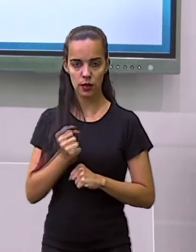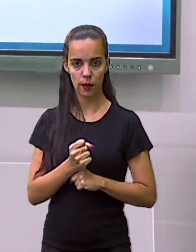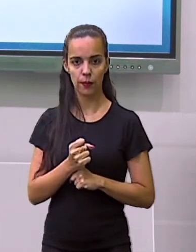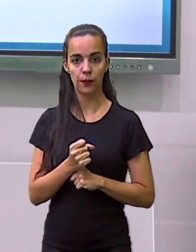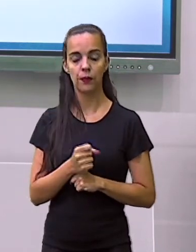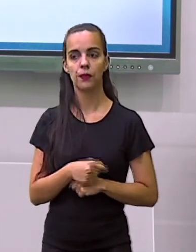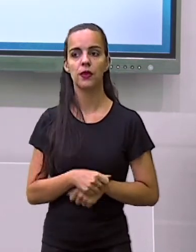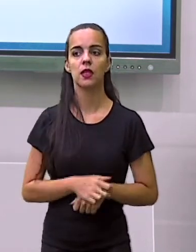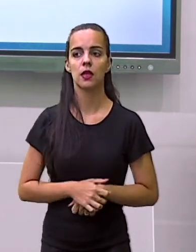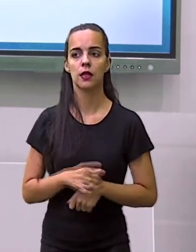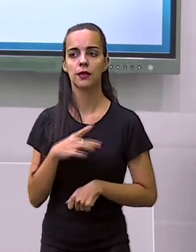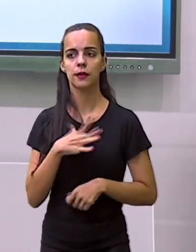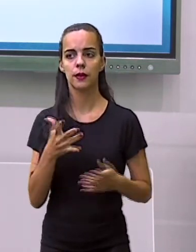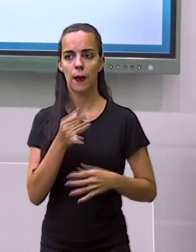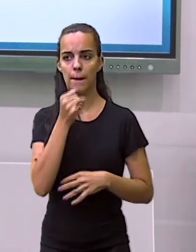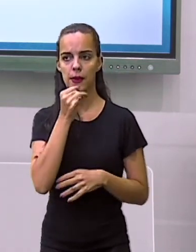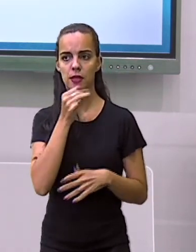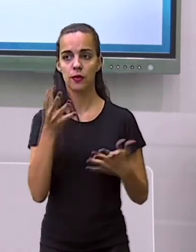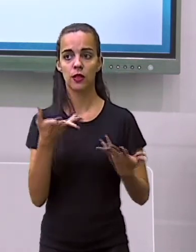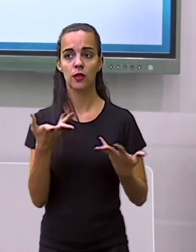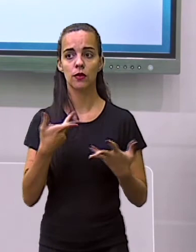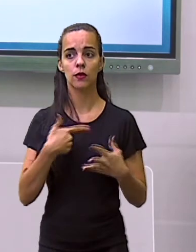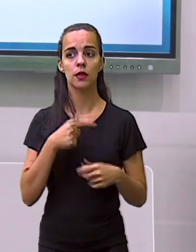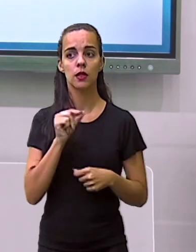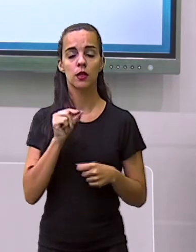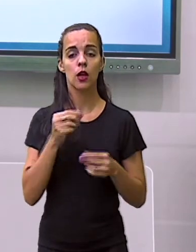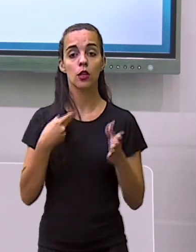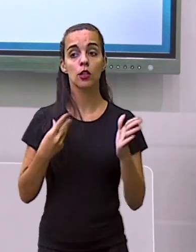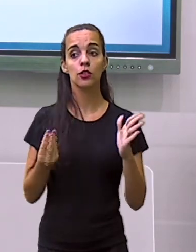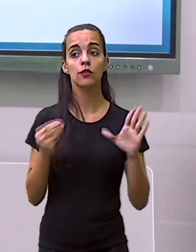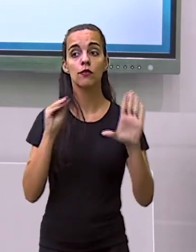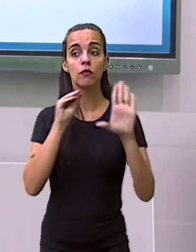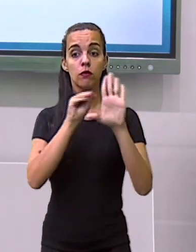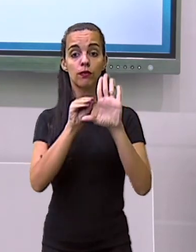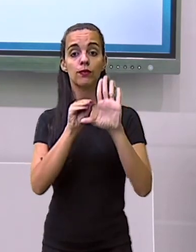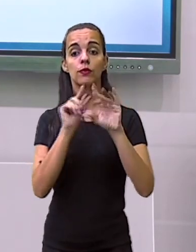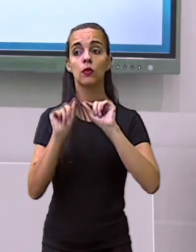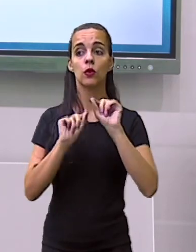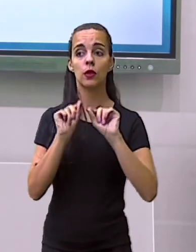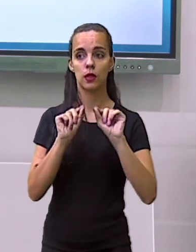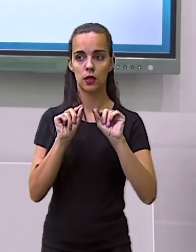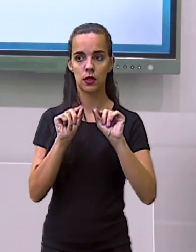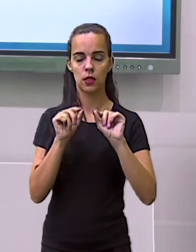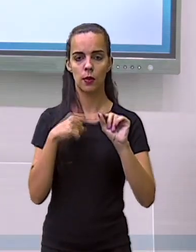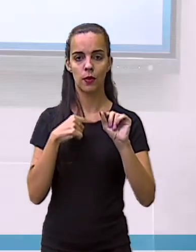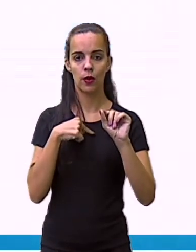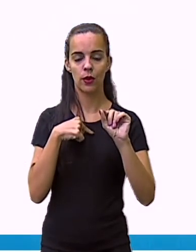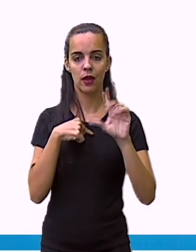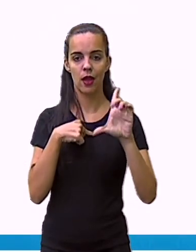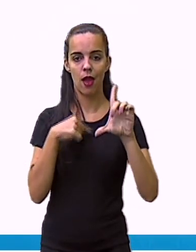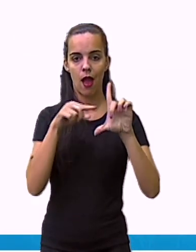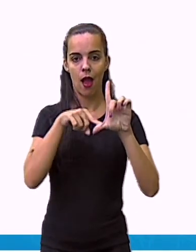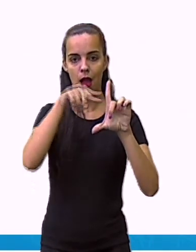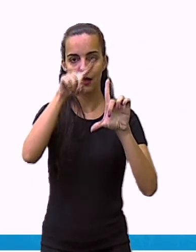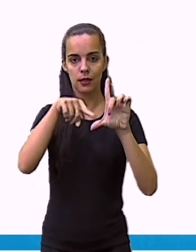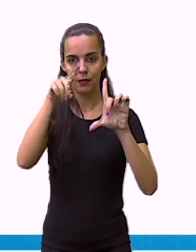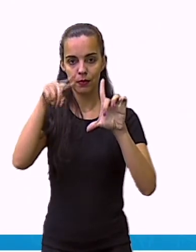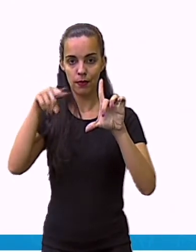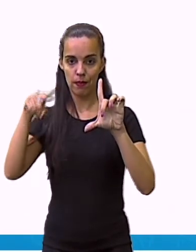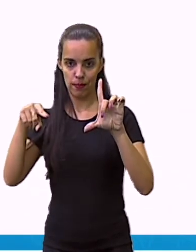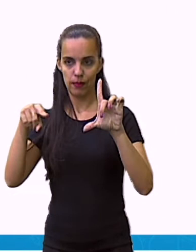estimação. Tendo feito isso, agora nós vamos construir aqui as nossas barras, certo? As nossas